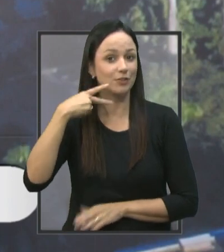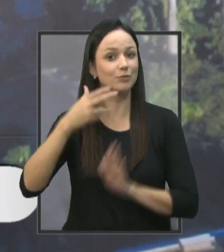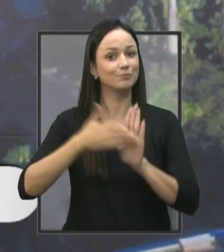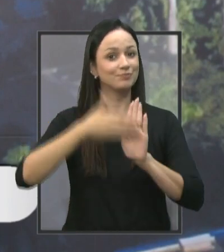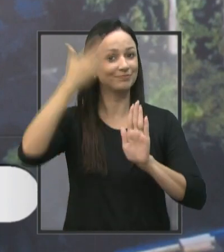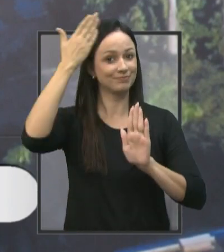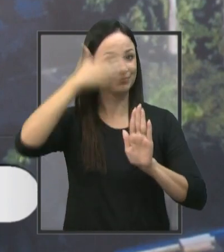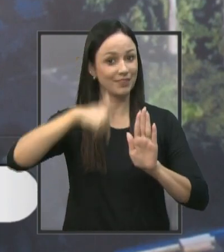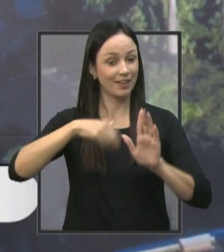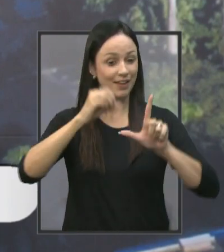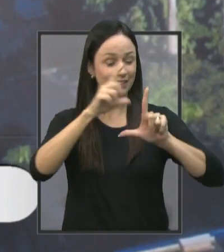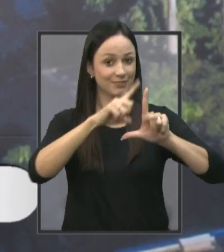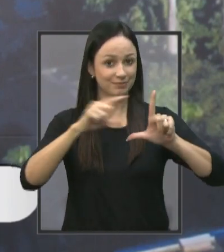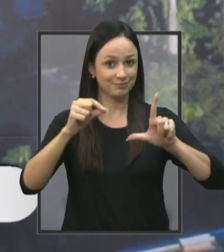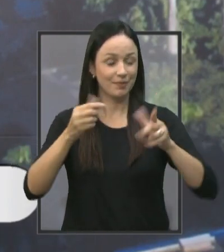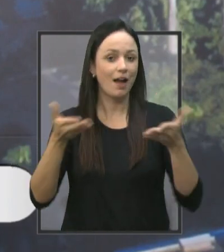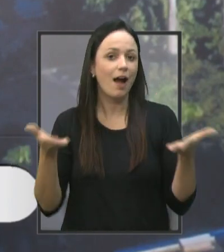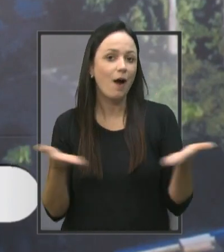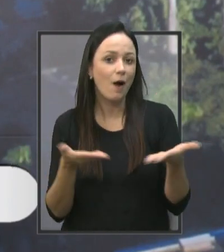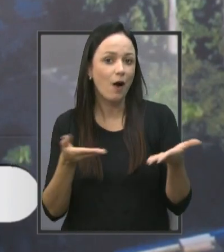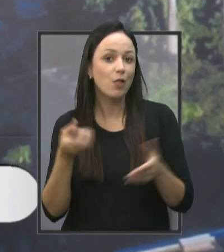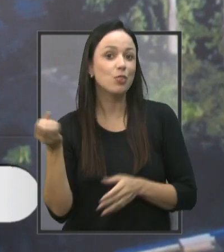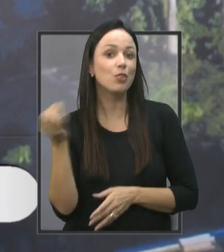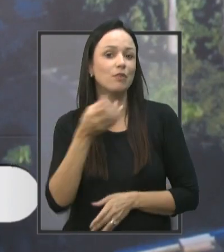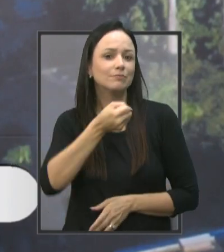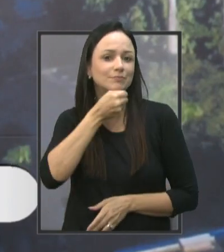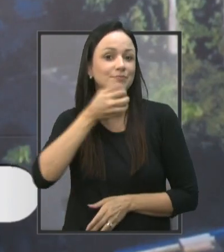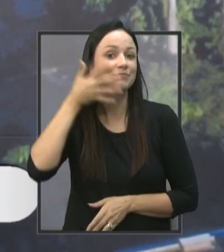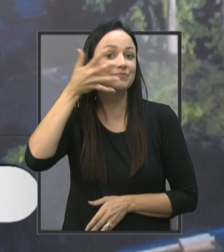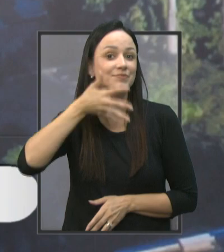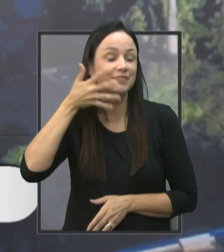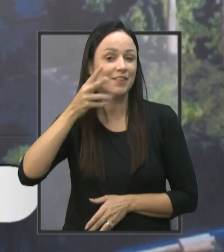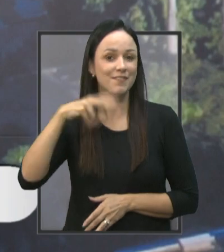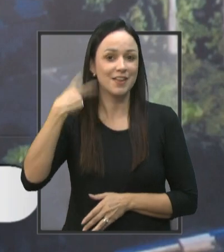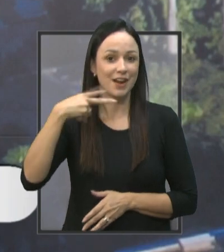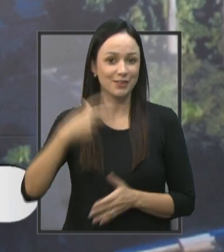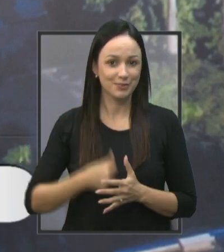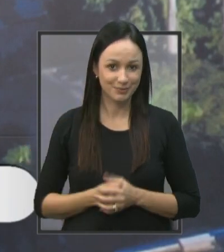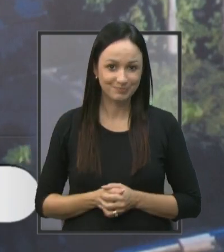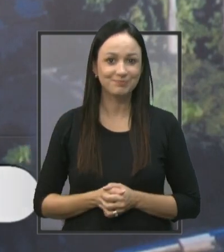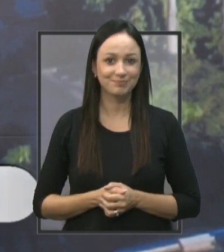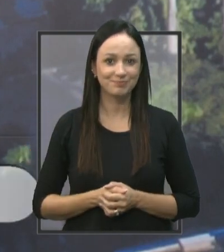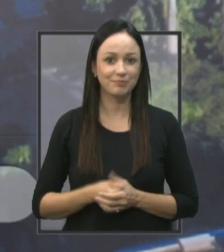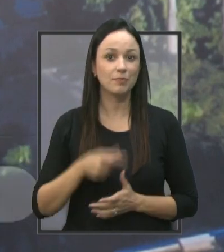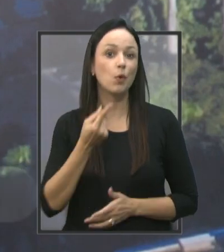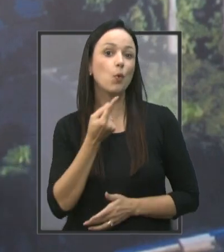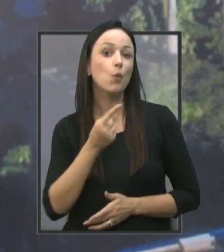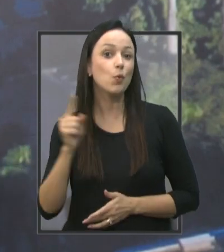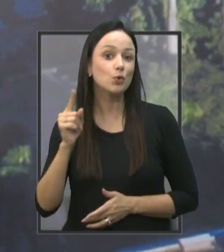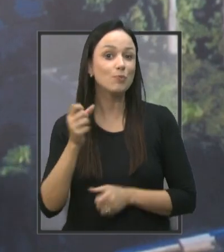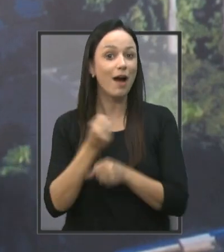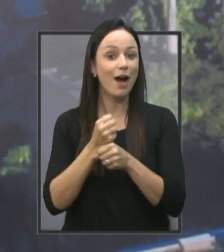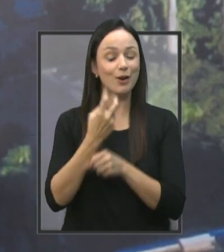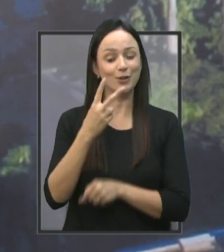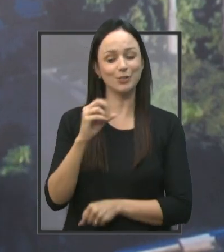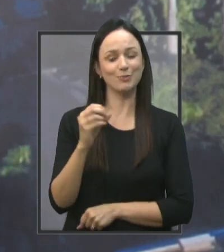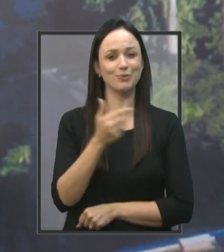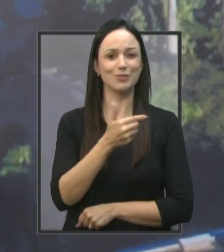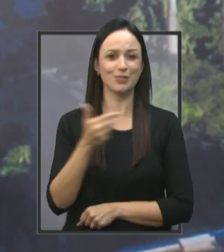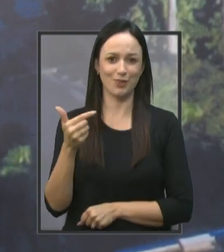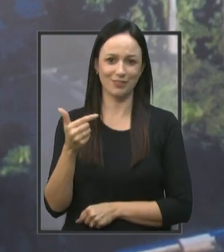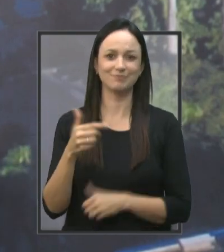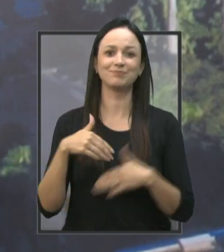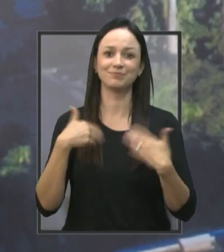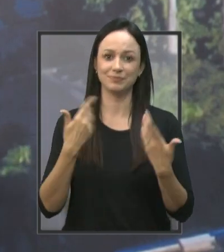Câmara Jaú, está no ar uma nova rodada do programa Fala Vereador É a última de 2022 que ainda